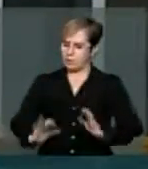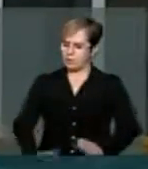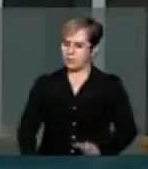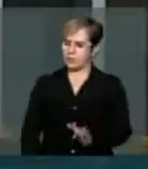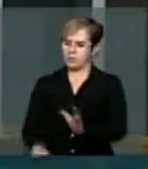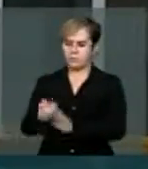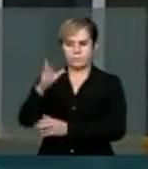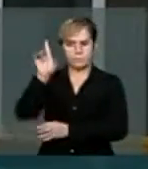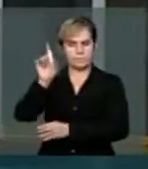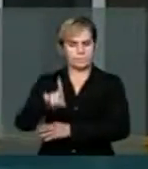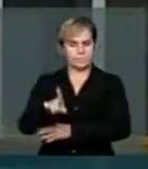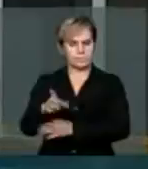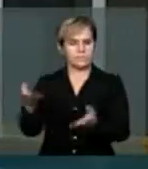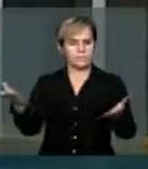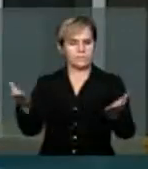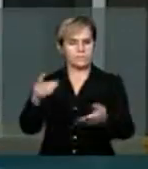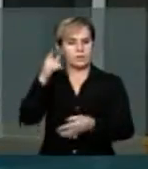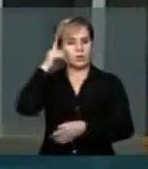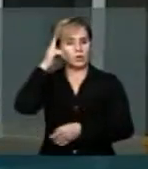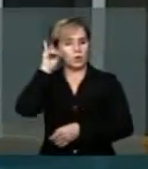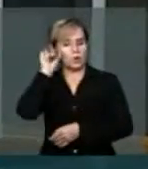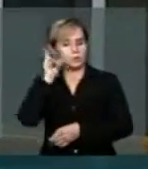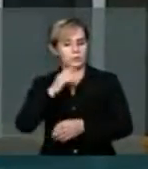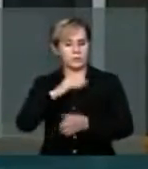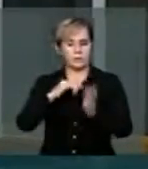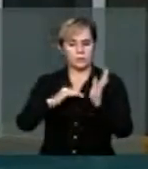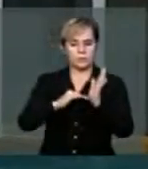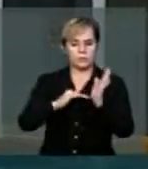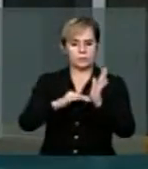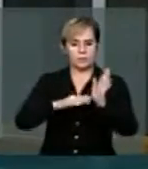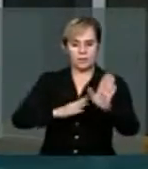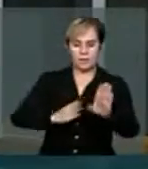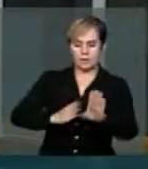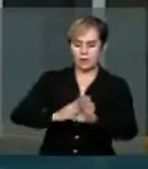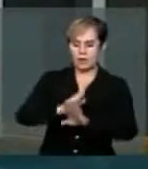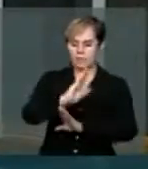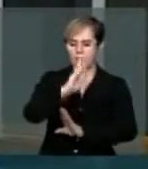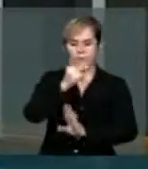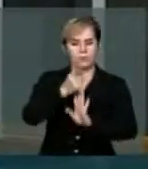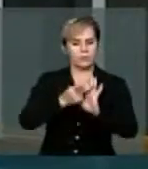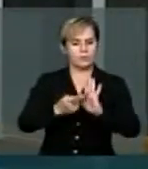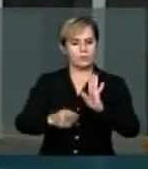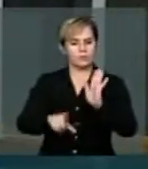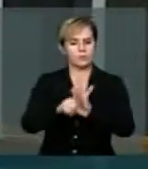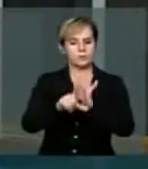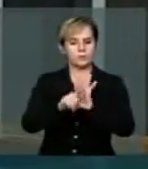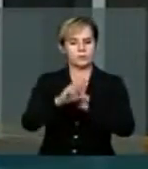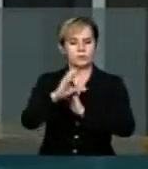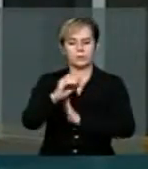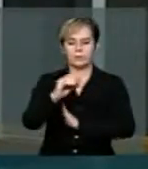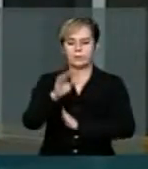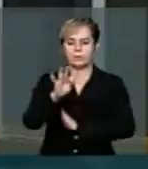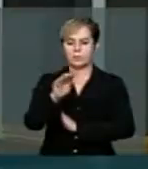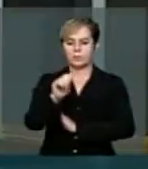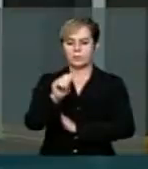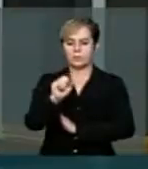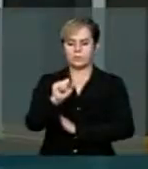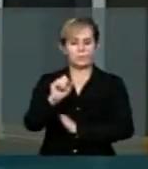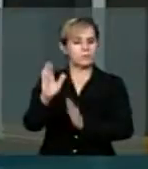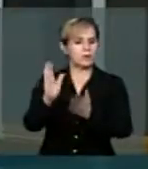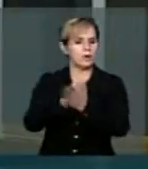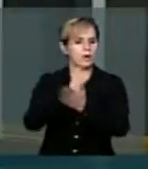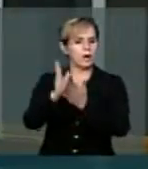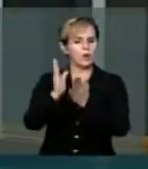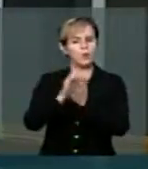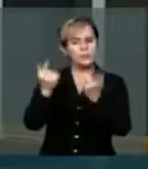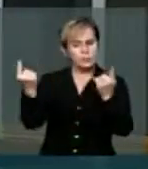E ontem, no Senado, foi aprovado o projeto de lei de cotas. Alguns são contra,